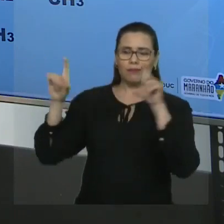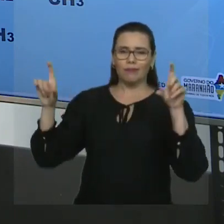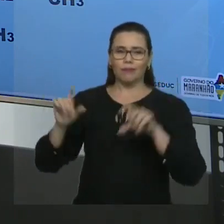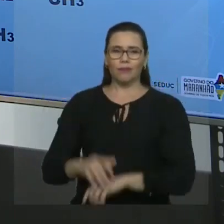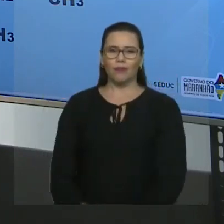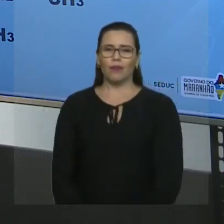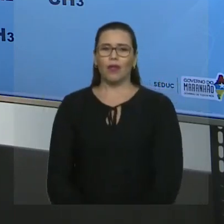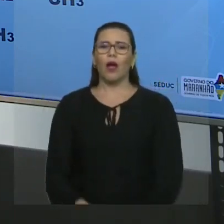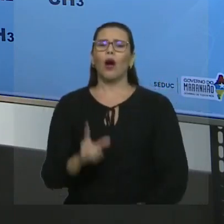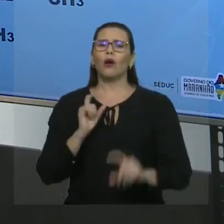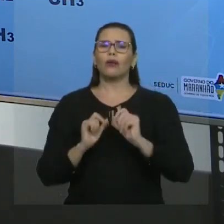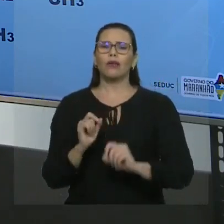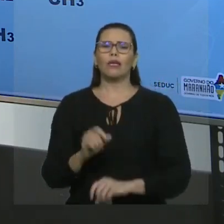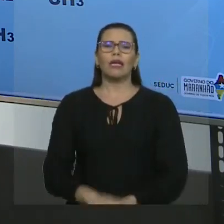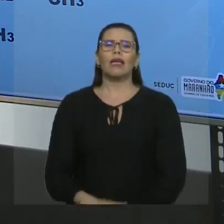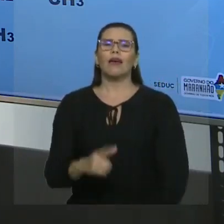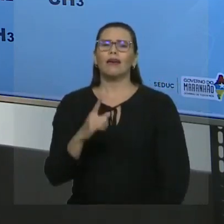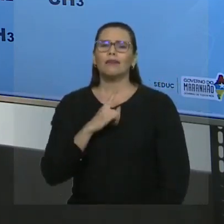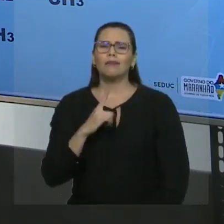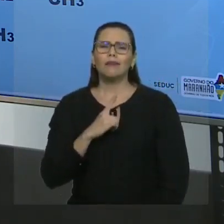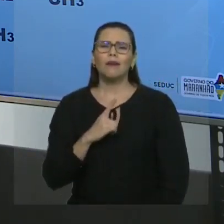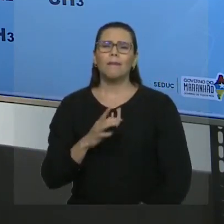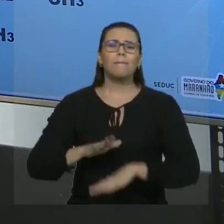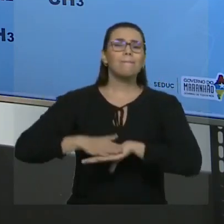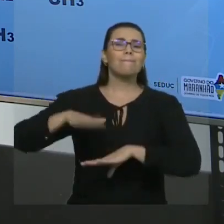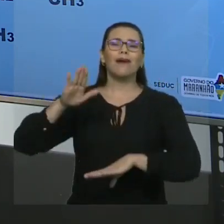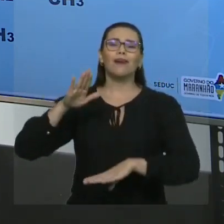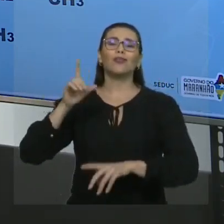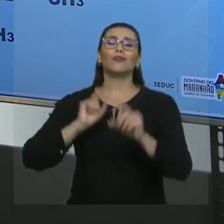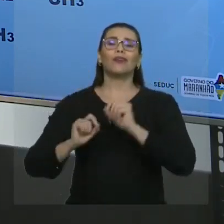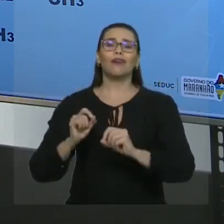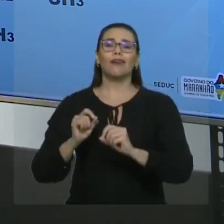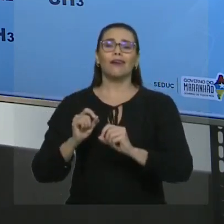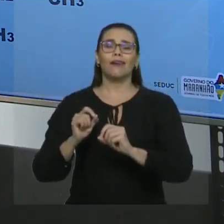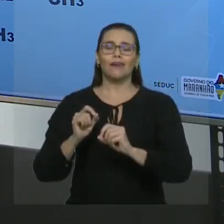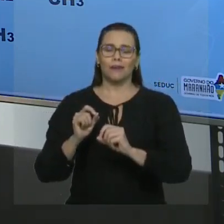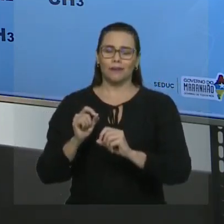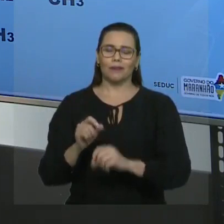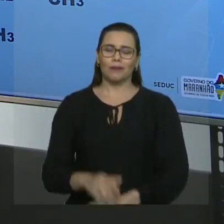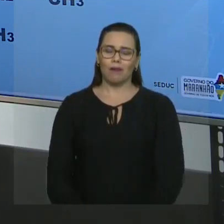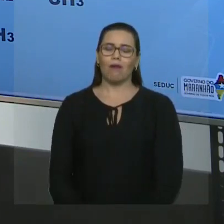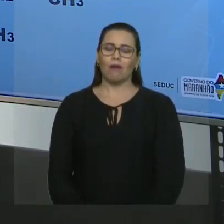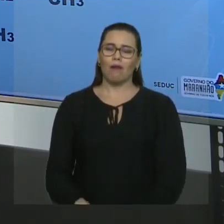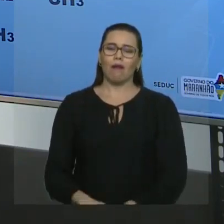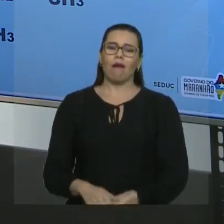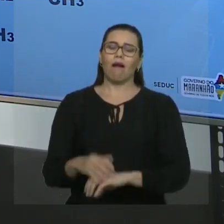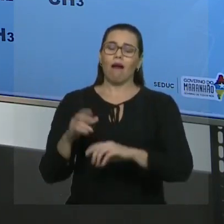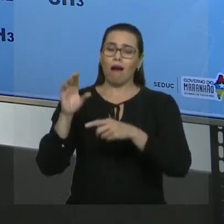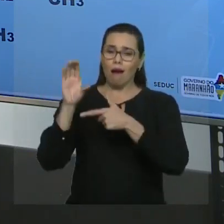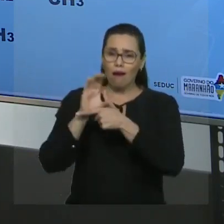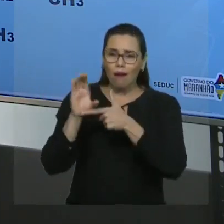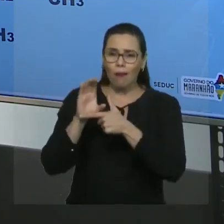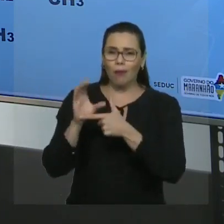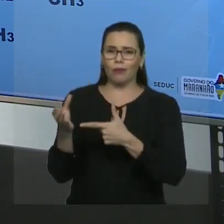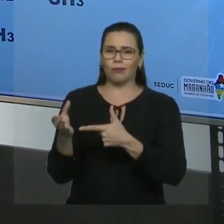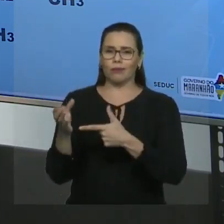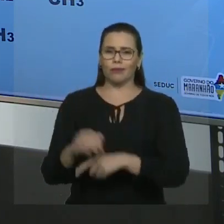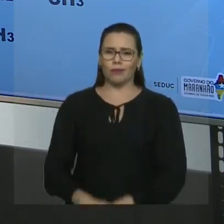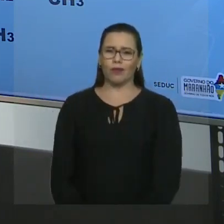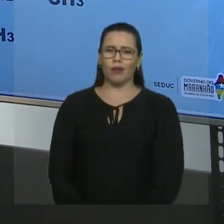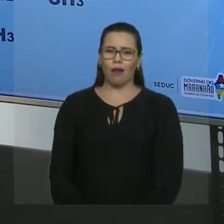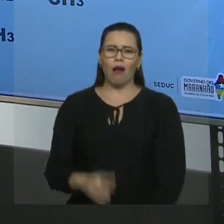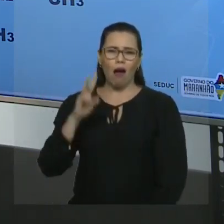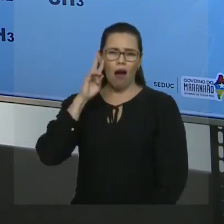a que apresenta a maior sequência de carbonos. Então, se você observar esta cadeia e perceber a